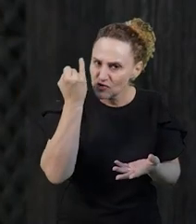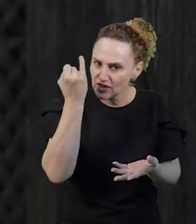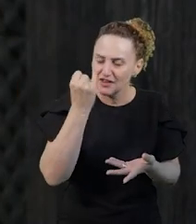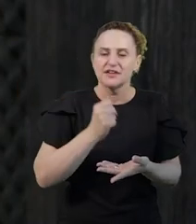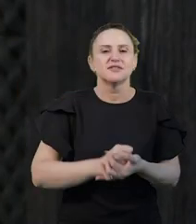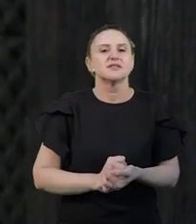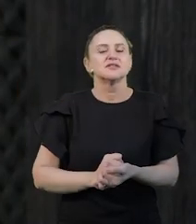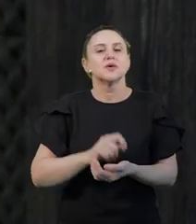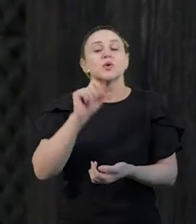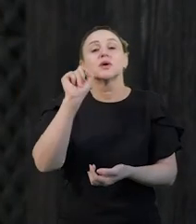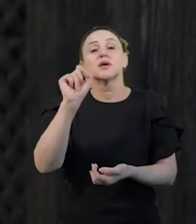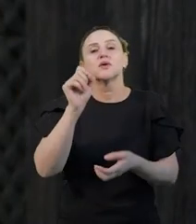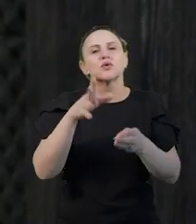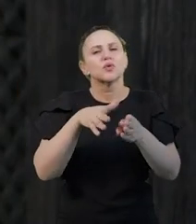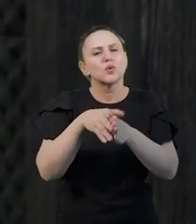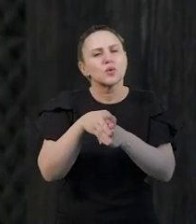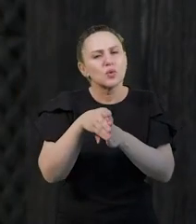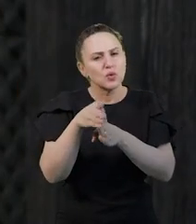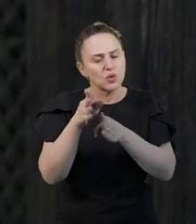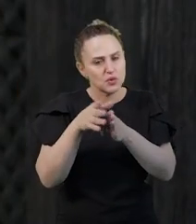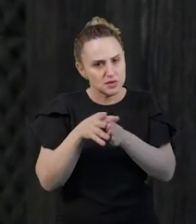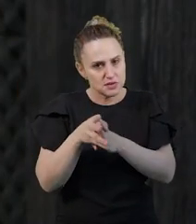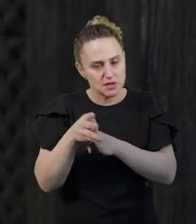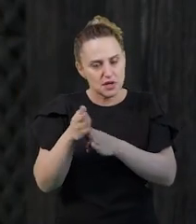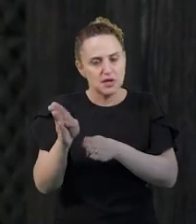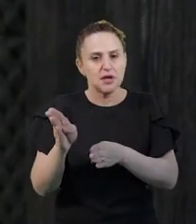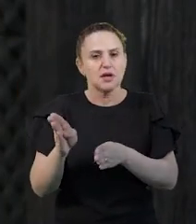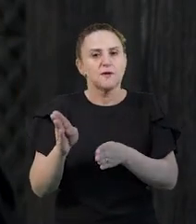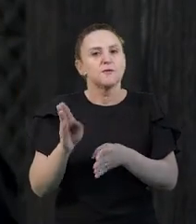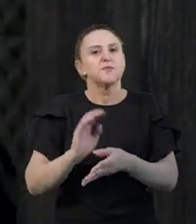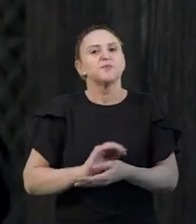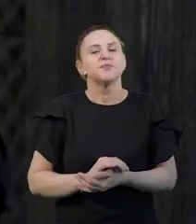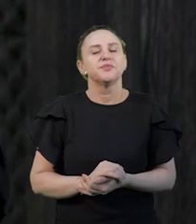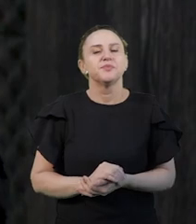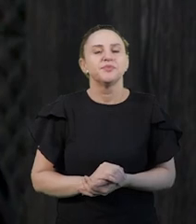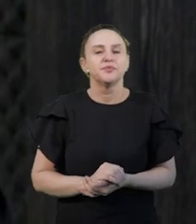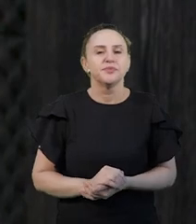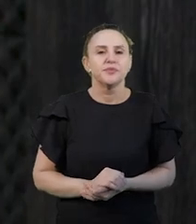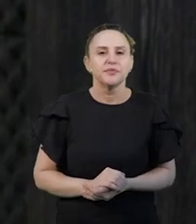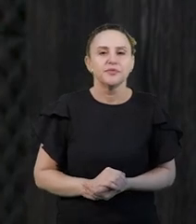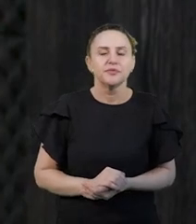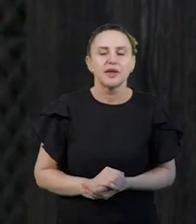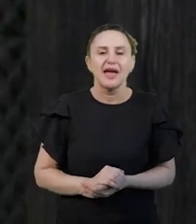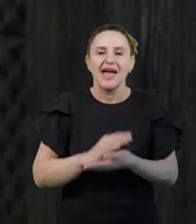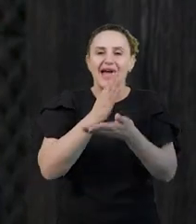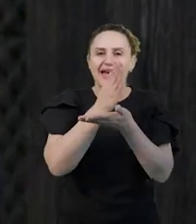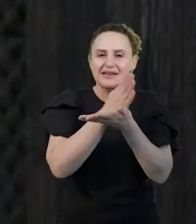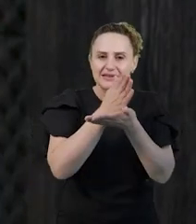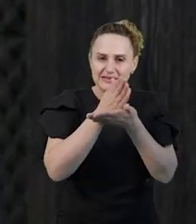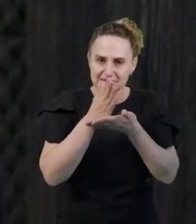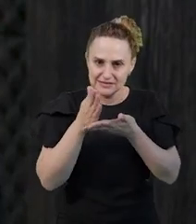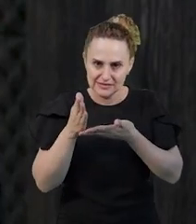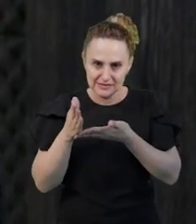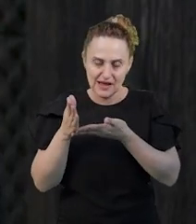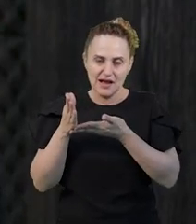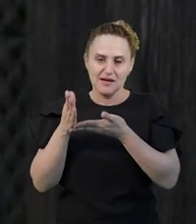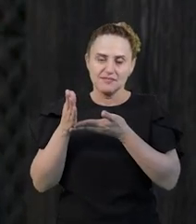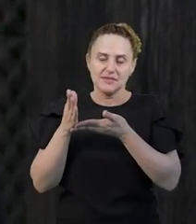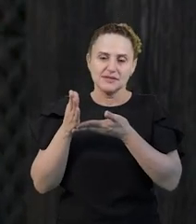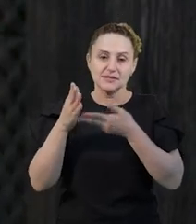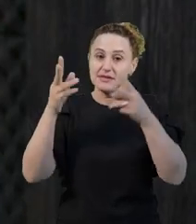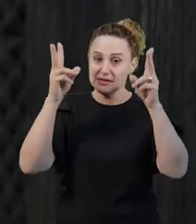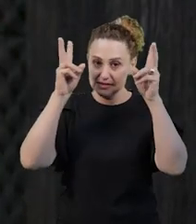que eu aconselharia? Primeiro que o professor, é claro que essas etapas da modelagem, no